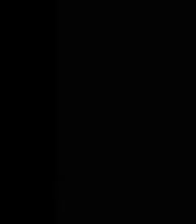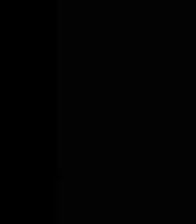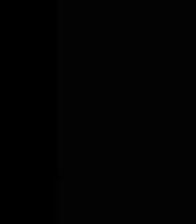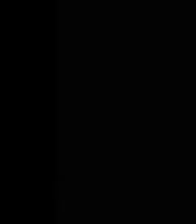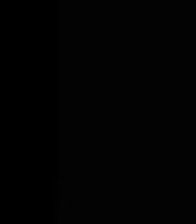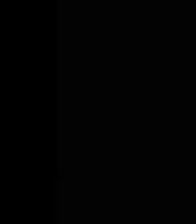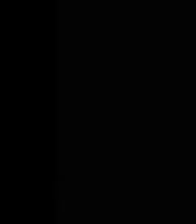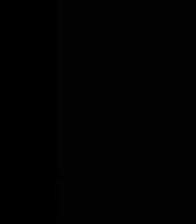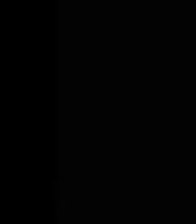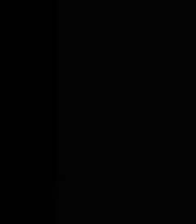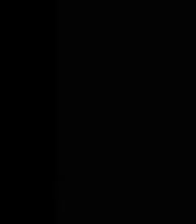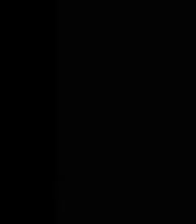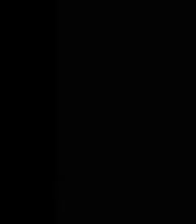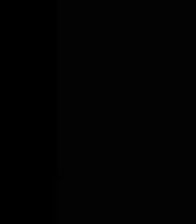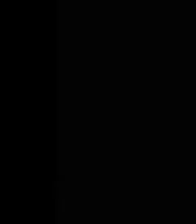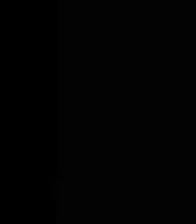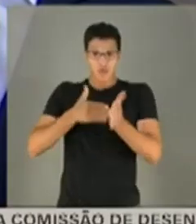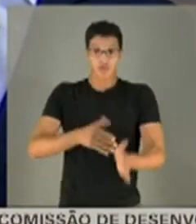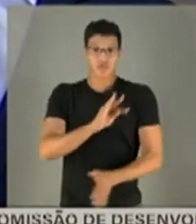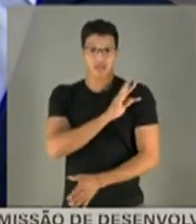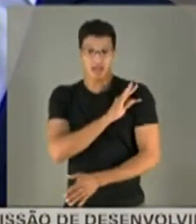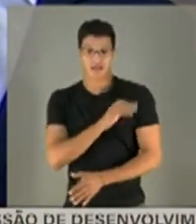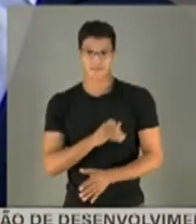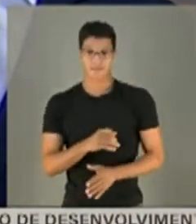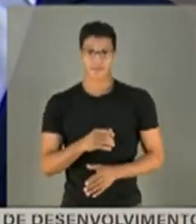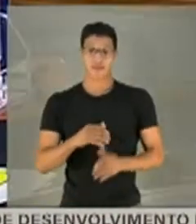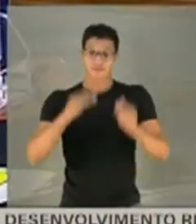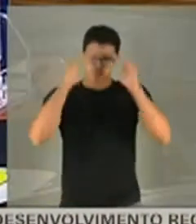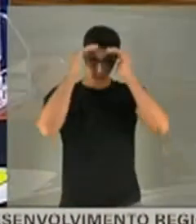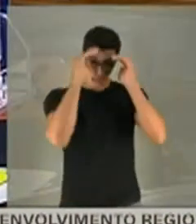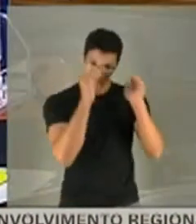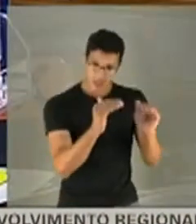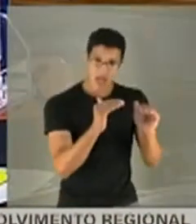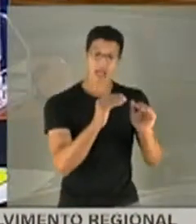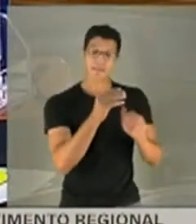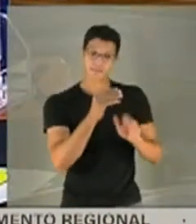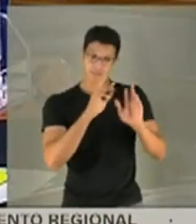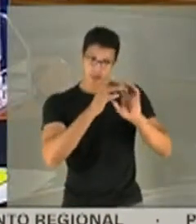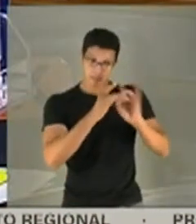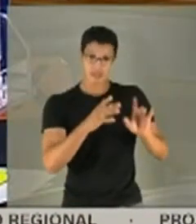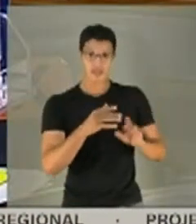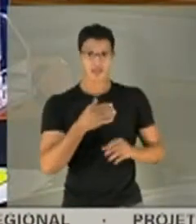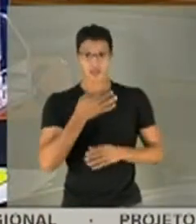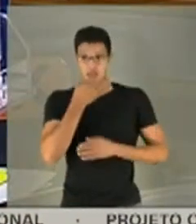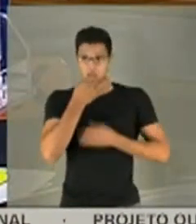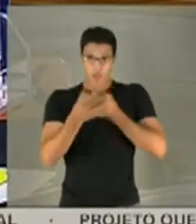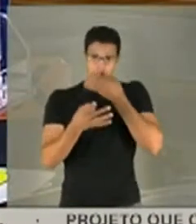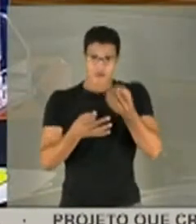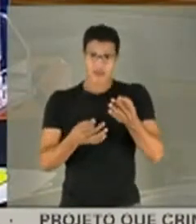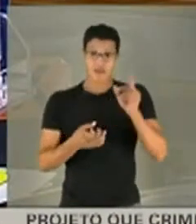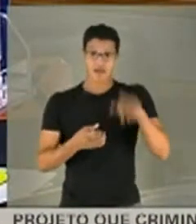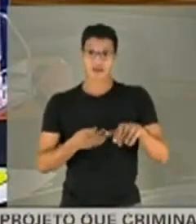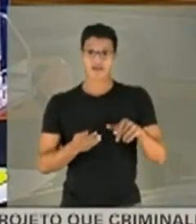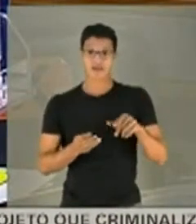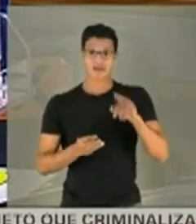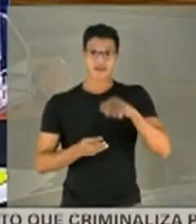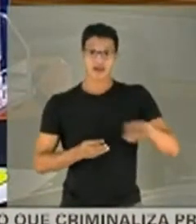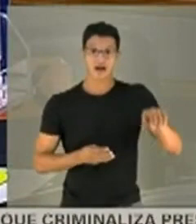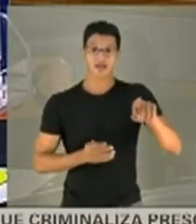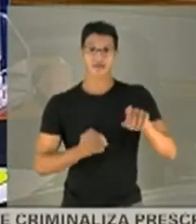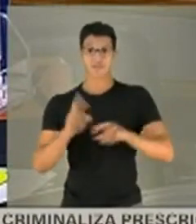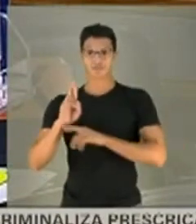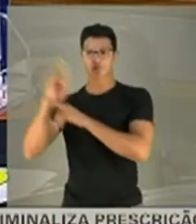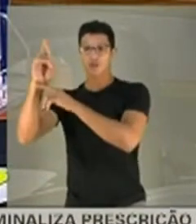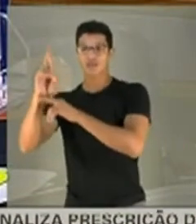rápido. Faca. É tramontina. Respeitosamente, doutora Mari. Opinião. A senhora torcer para o